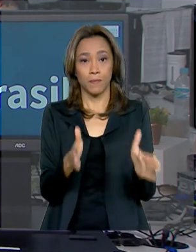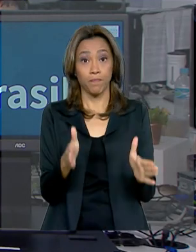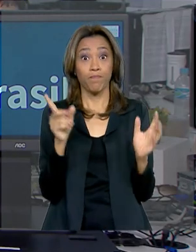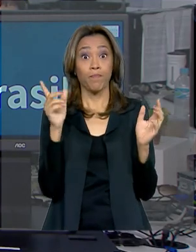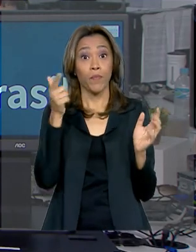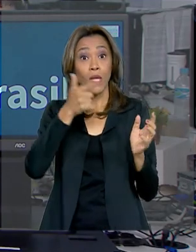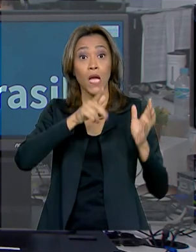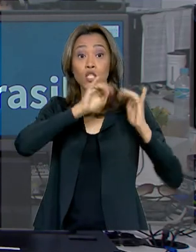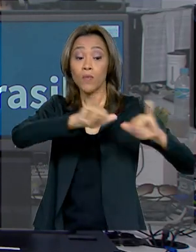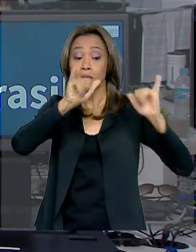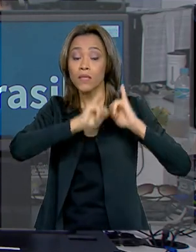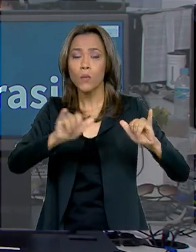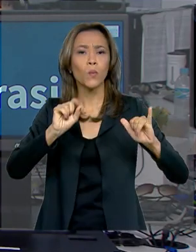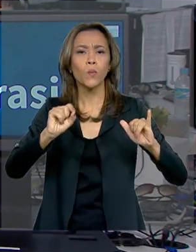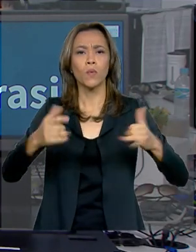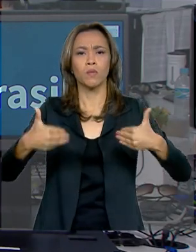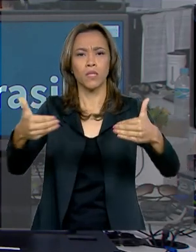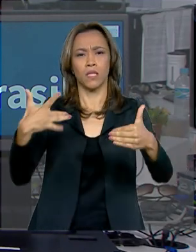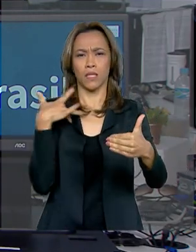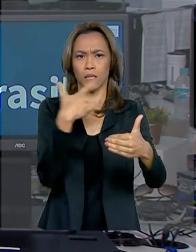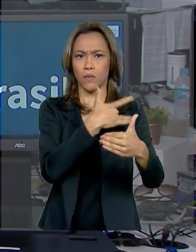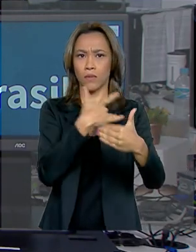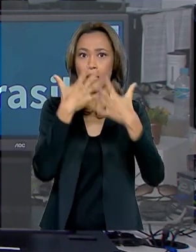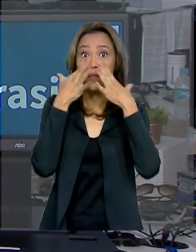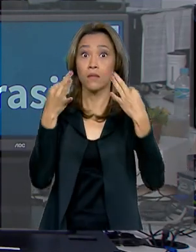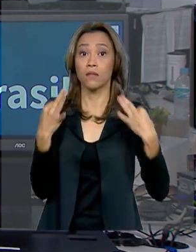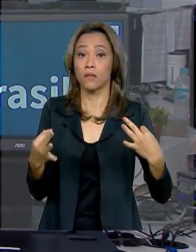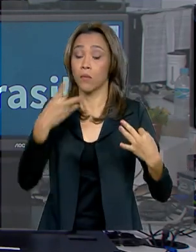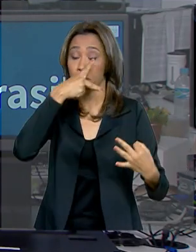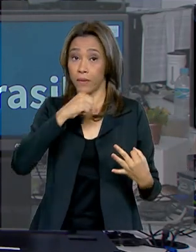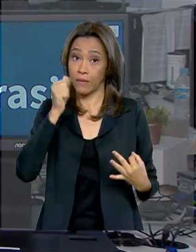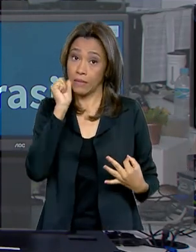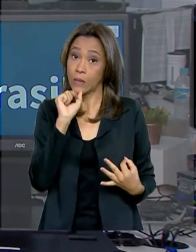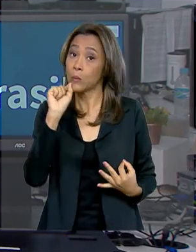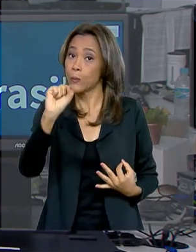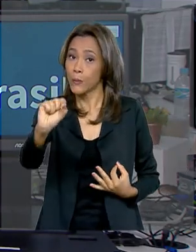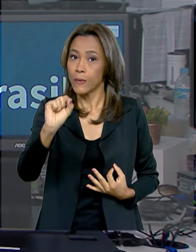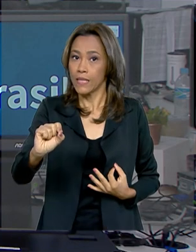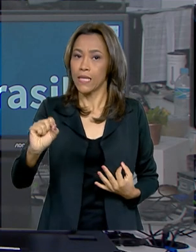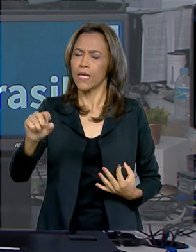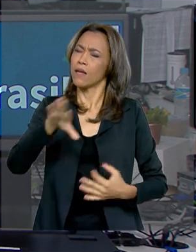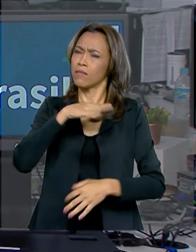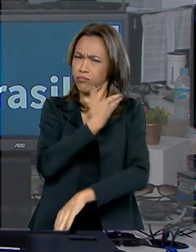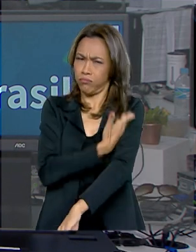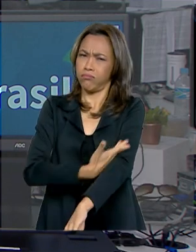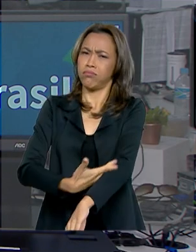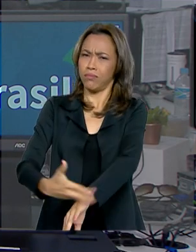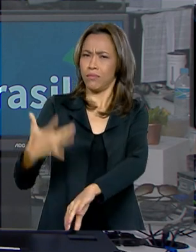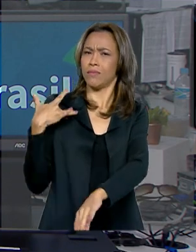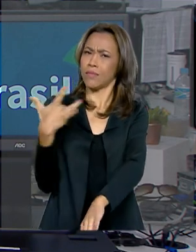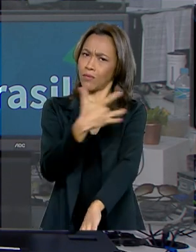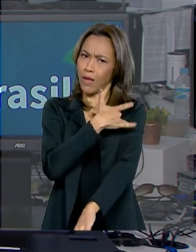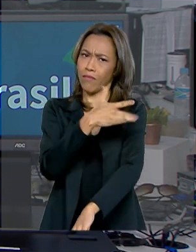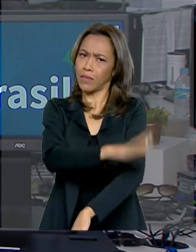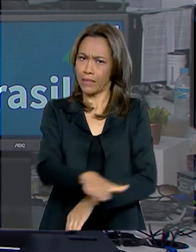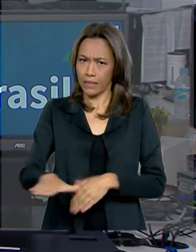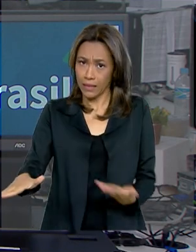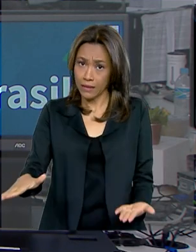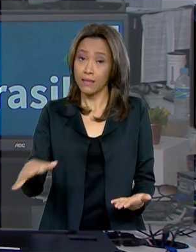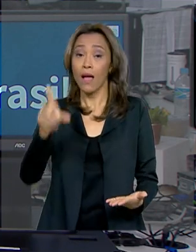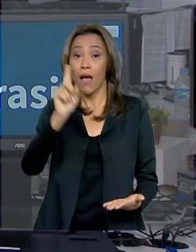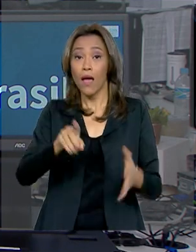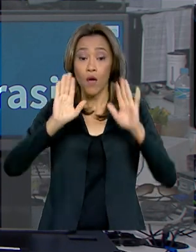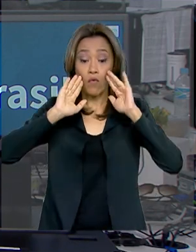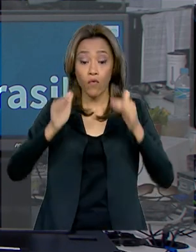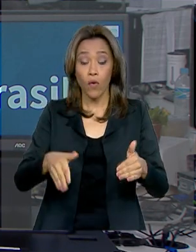Uma campanha do Ministério da Saúde traz um alerta aos pais sobre a importância de hábitos saudáveis para as crianças. O foco é a